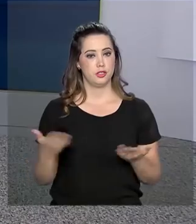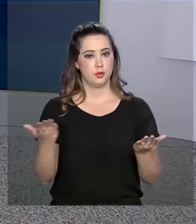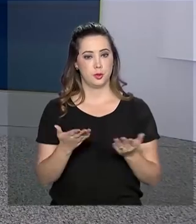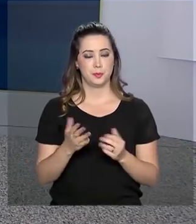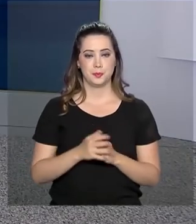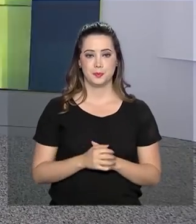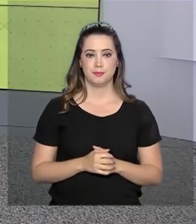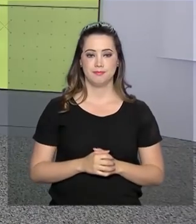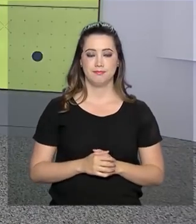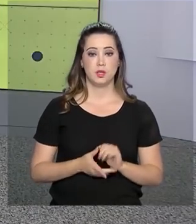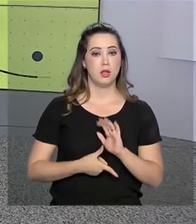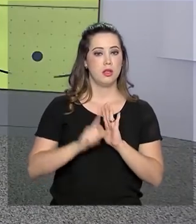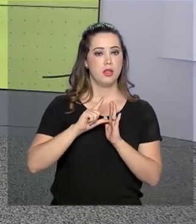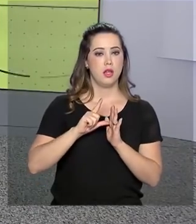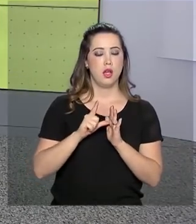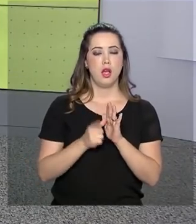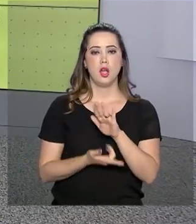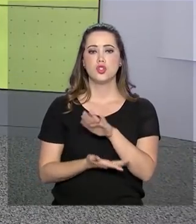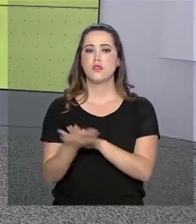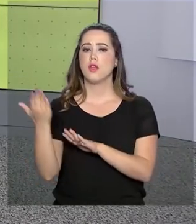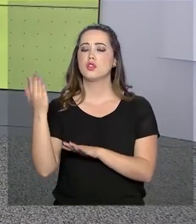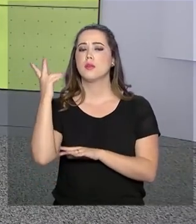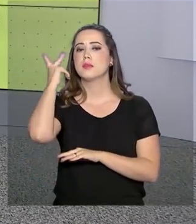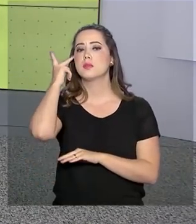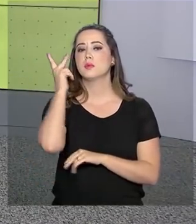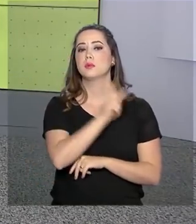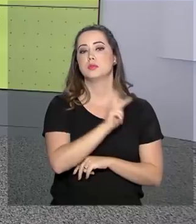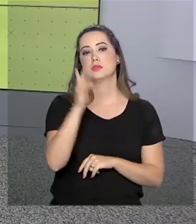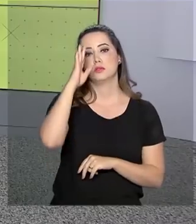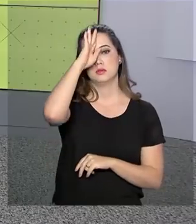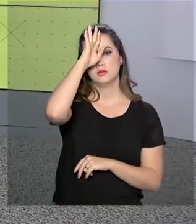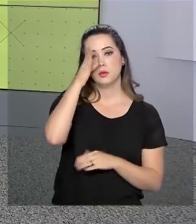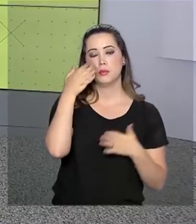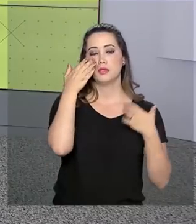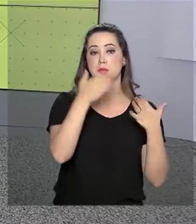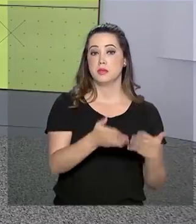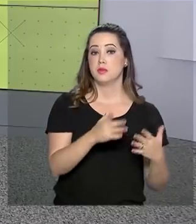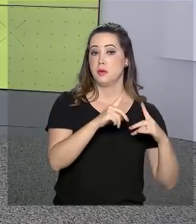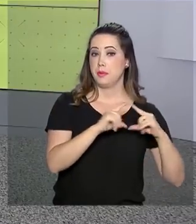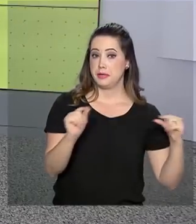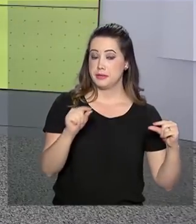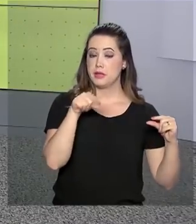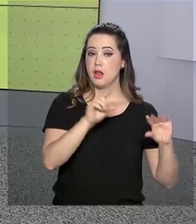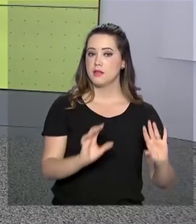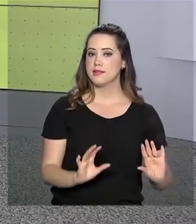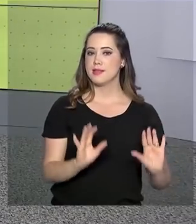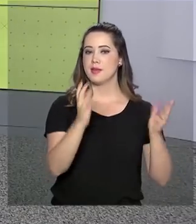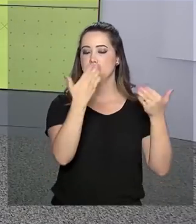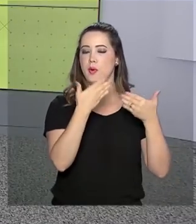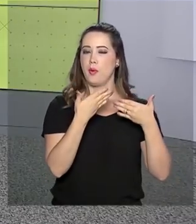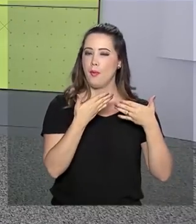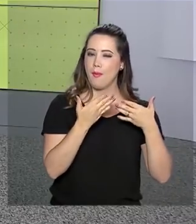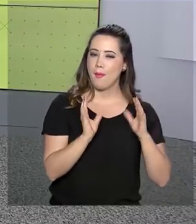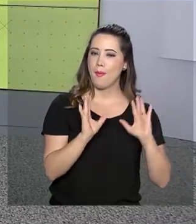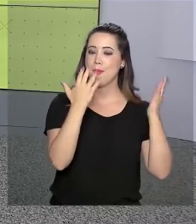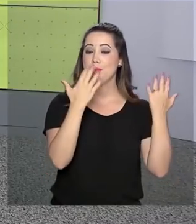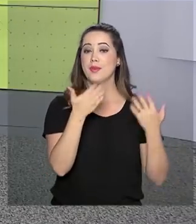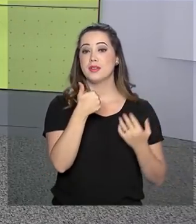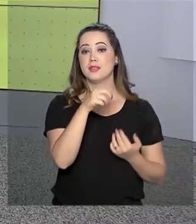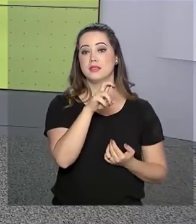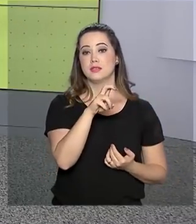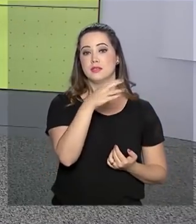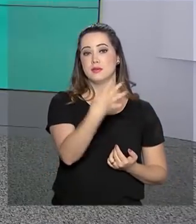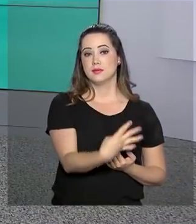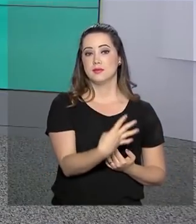E antes de seguir para São Paulo, o presidente Jair Bolsonaro participou aqui em Brasília da cerimônia em comemoração aos